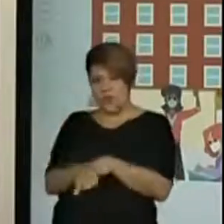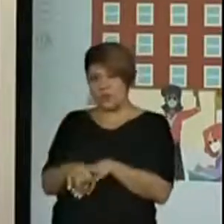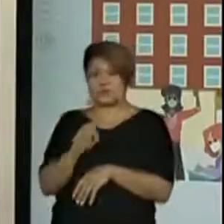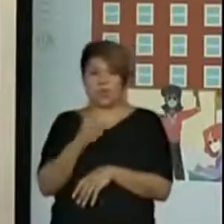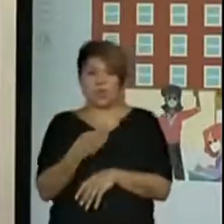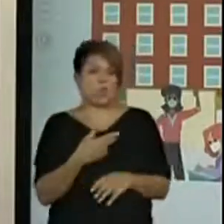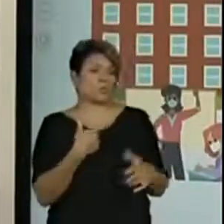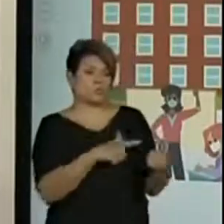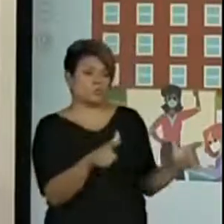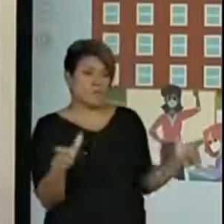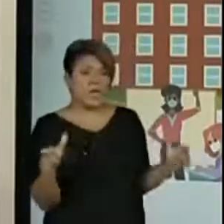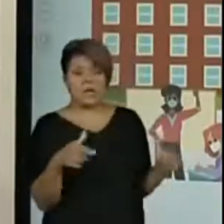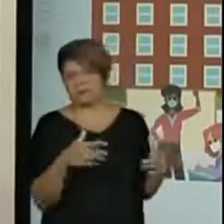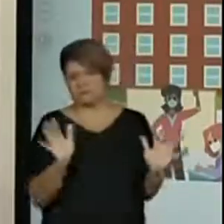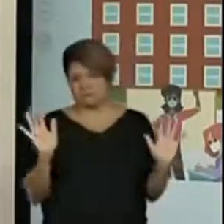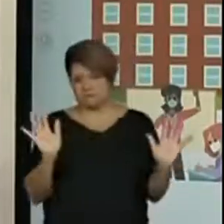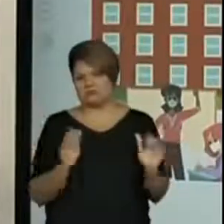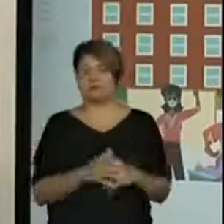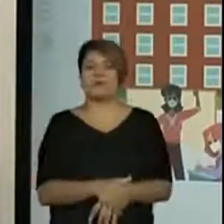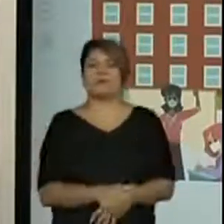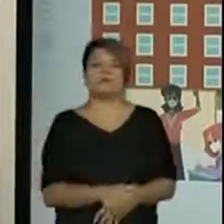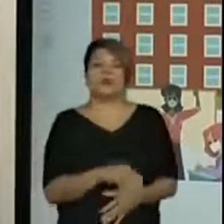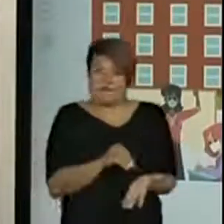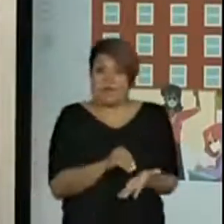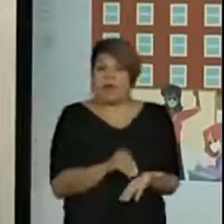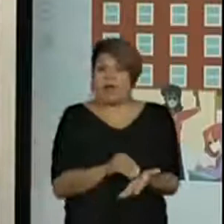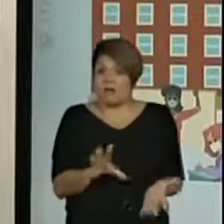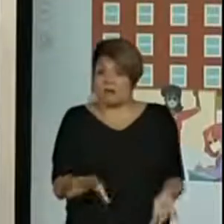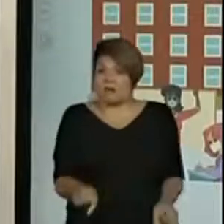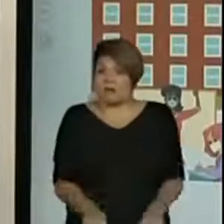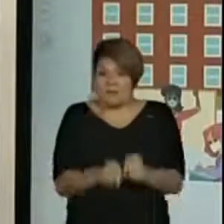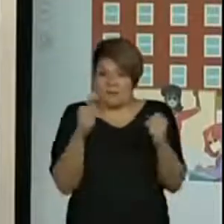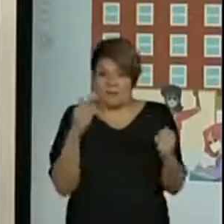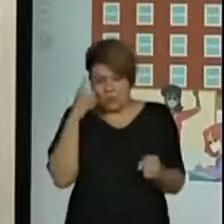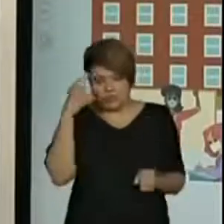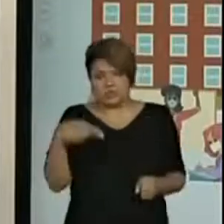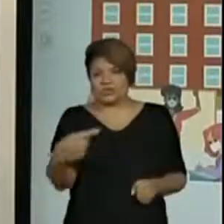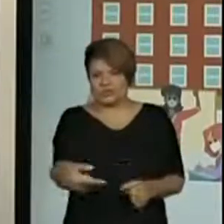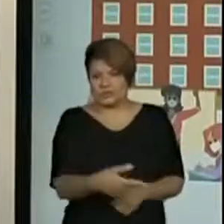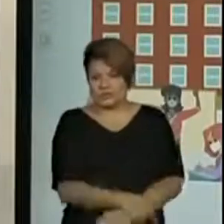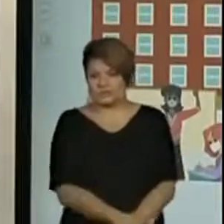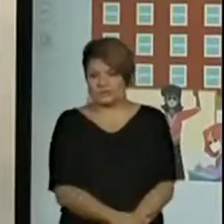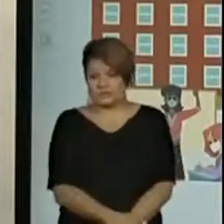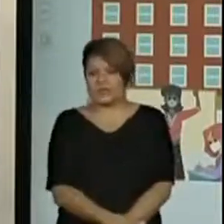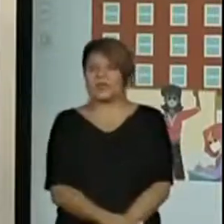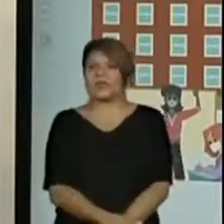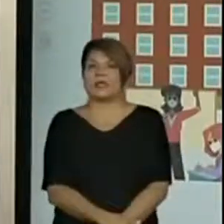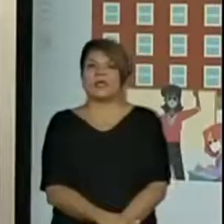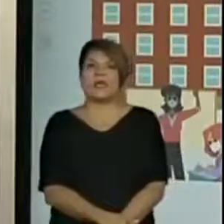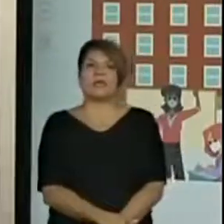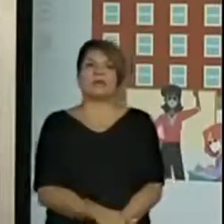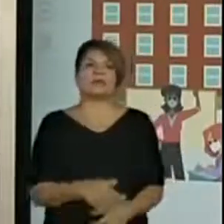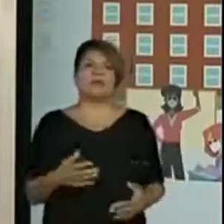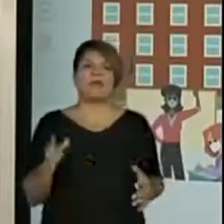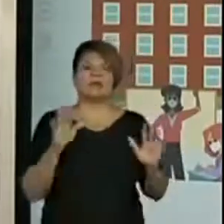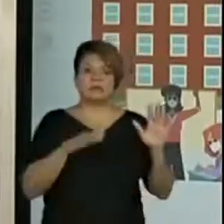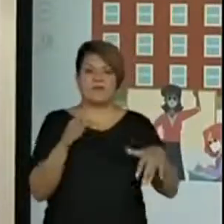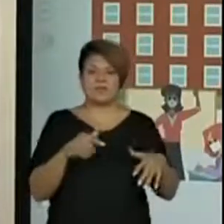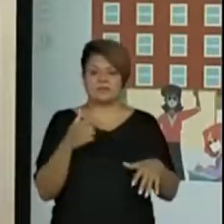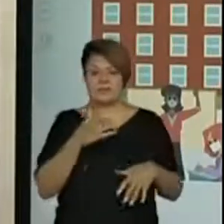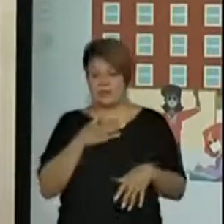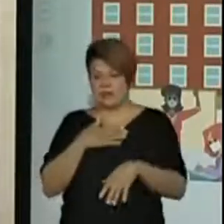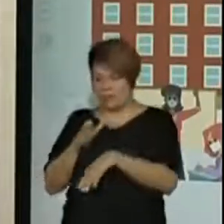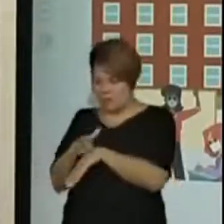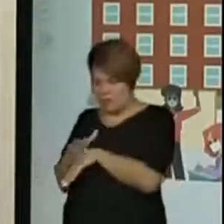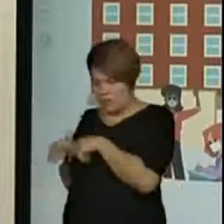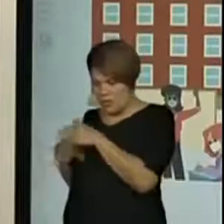escola por vários motivos. Isso quebra completamente a rotina da escola e faz com que outras pessoas deixem de fazer o trabalho